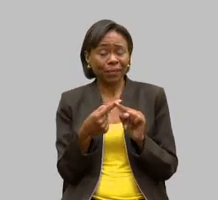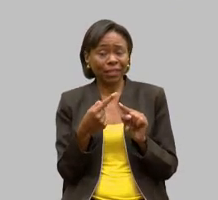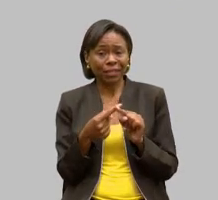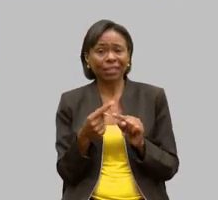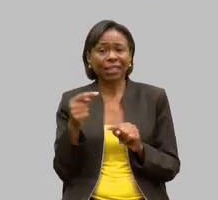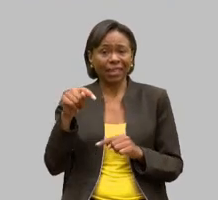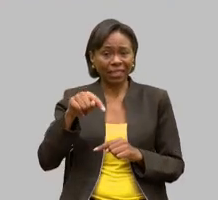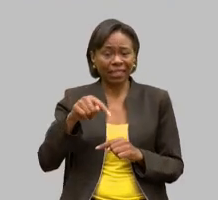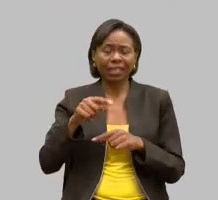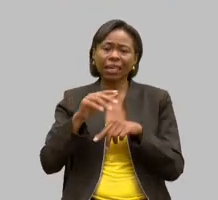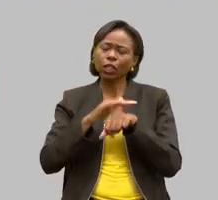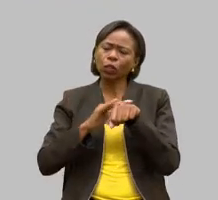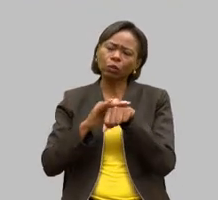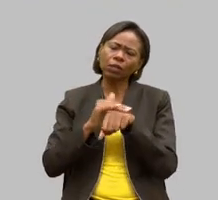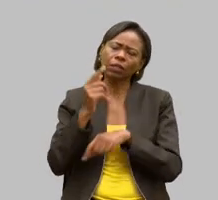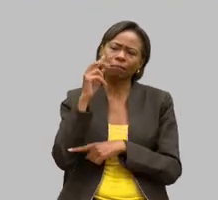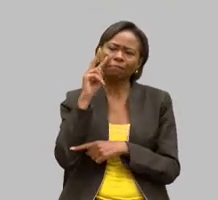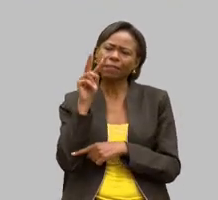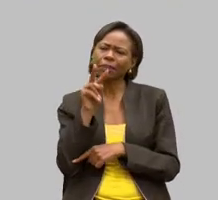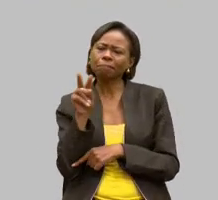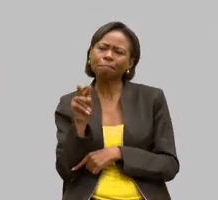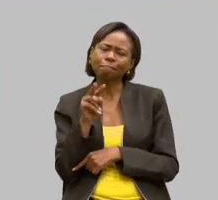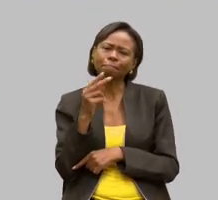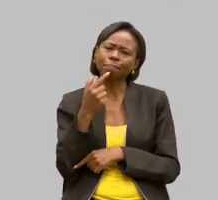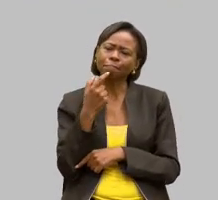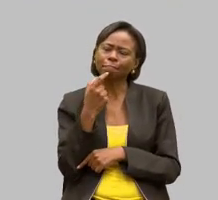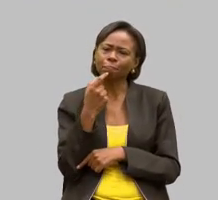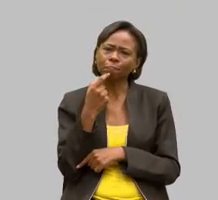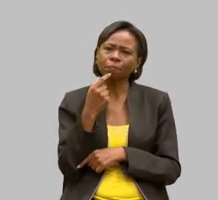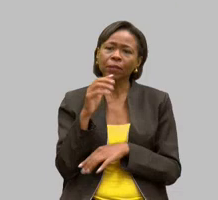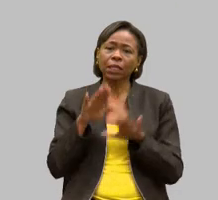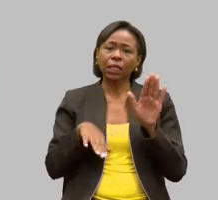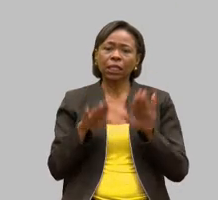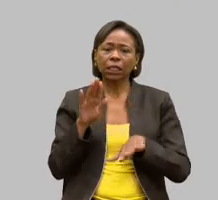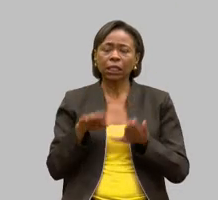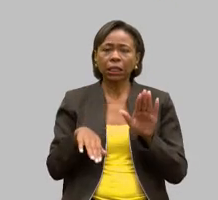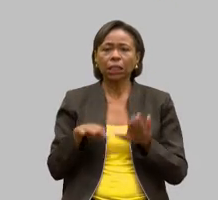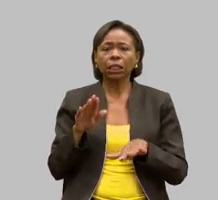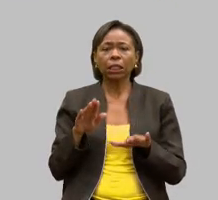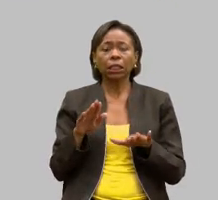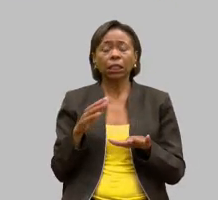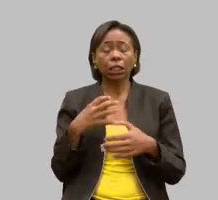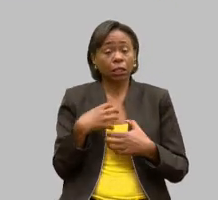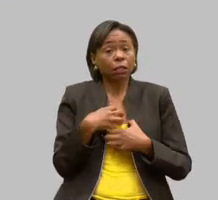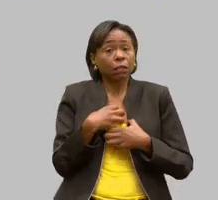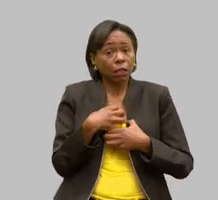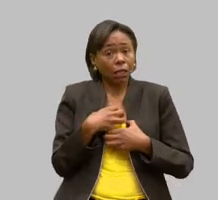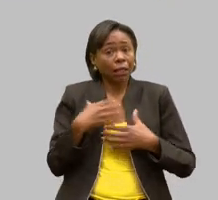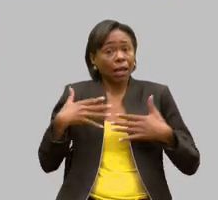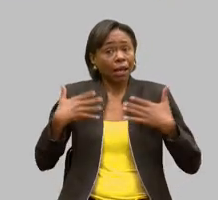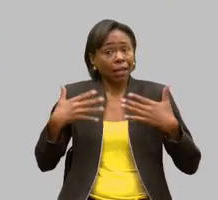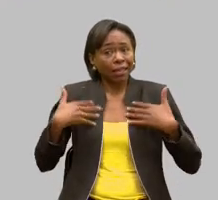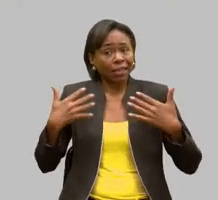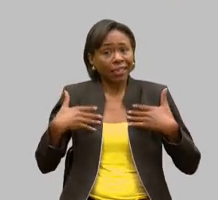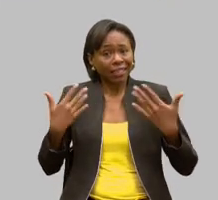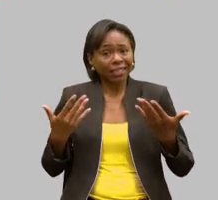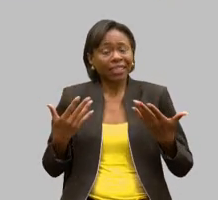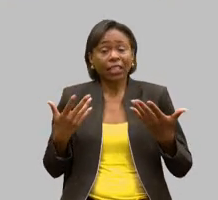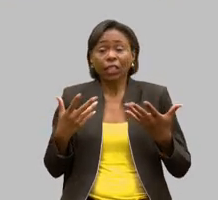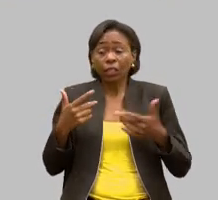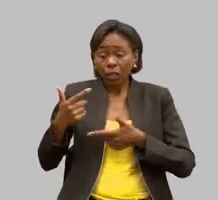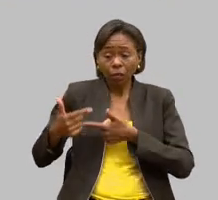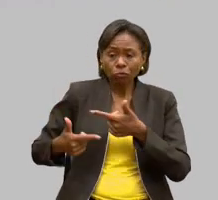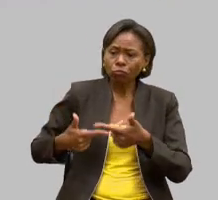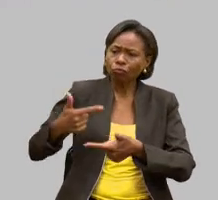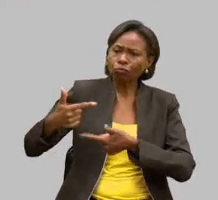conversando e ouvindo, ouvindo, gente, às vezes, tem a alegria de ver que tudo que foi feito valeu a pena e tem muito a